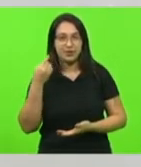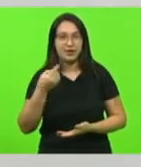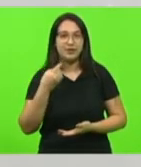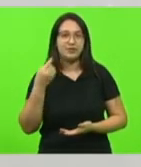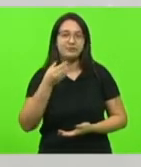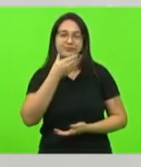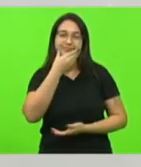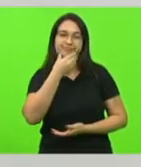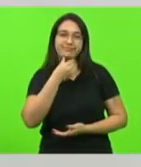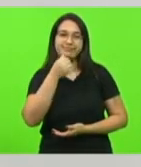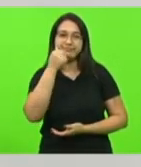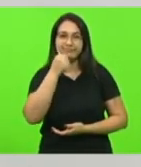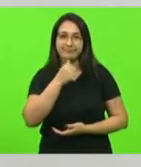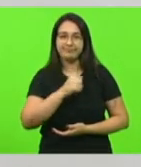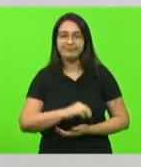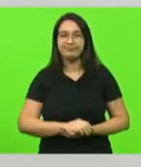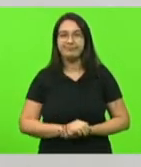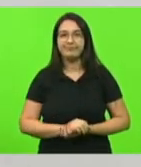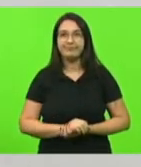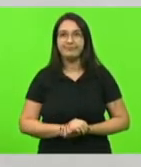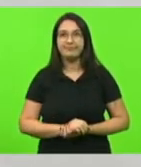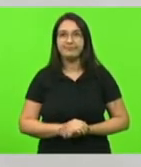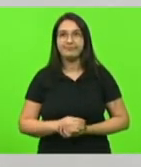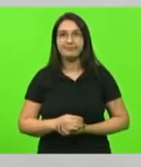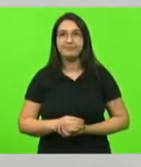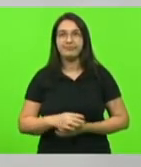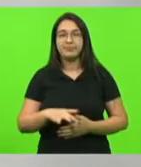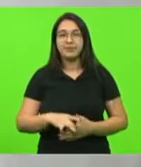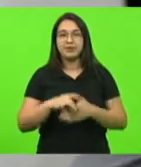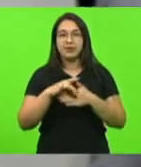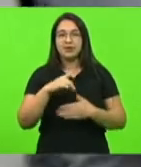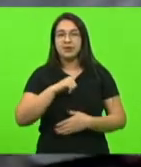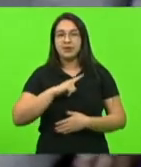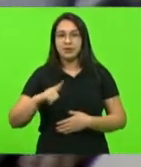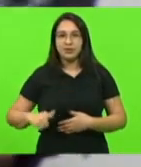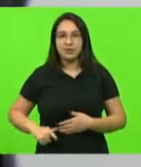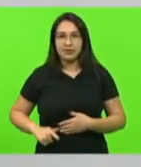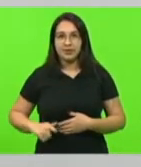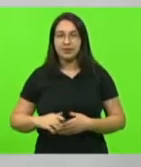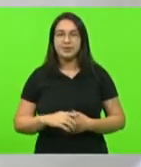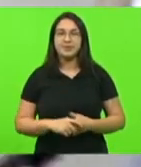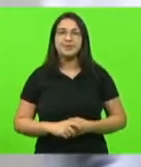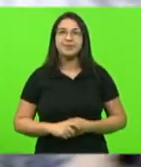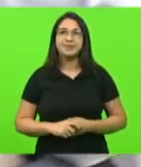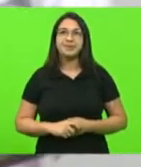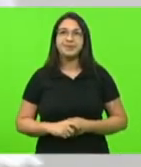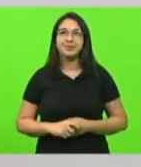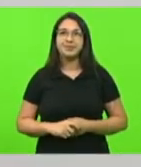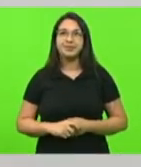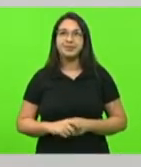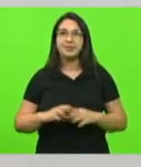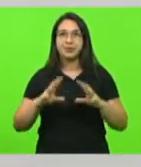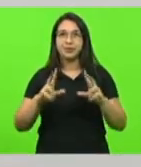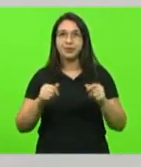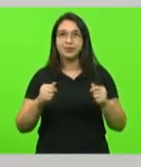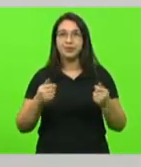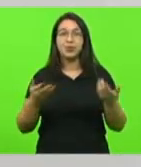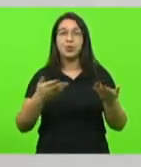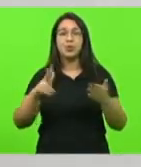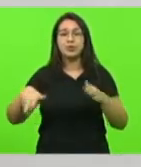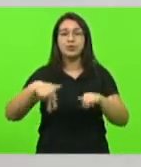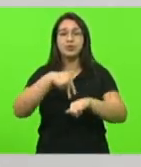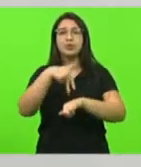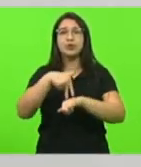deputadas líder do governo deputado José Milton Schaeffer que me atrasa a tribuna no dia de hoje senhor